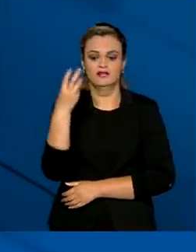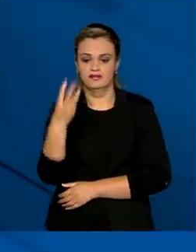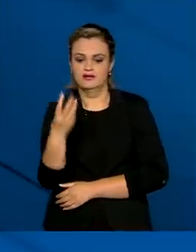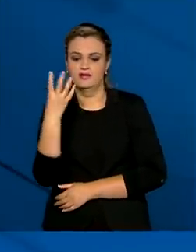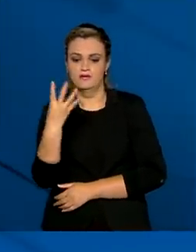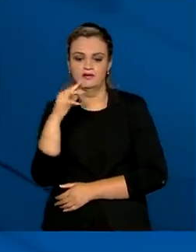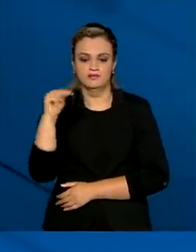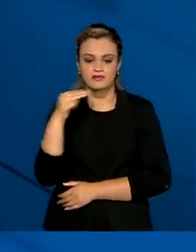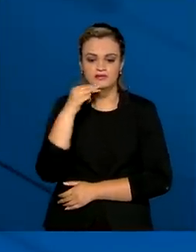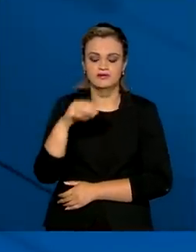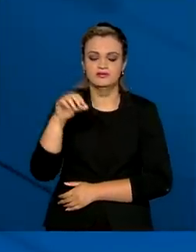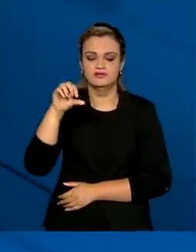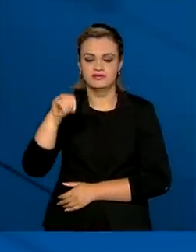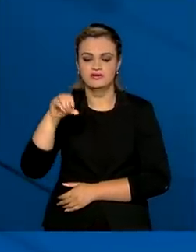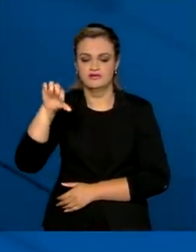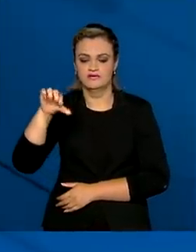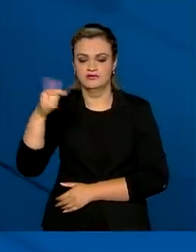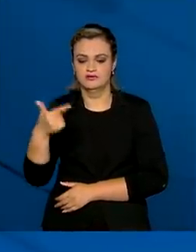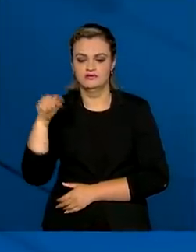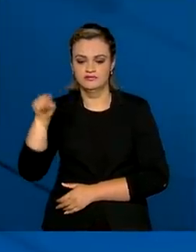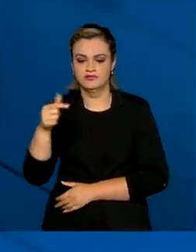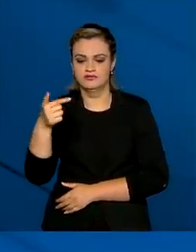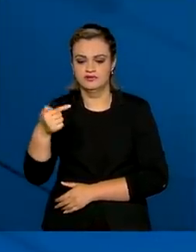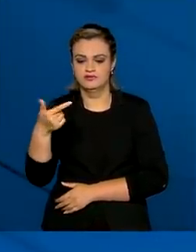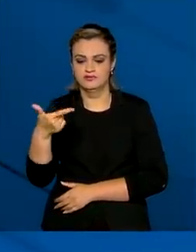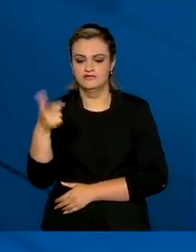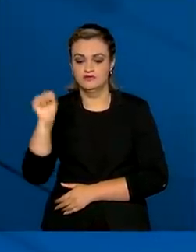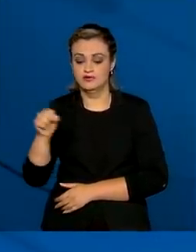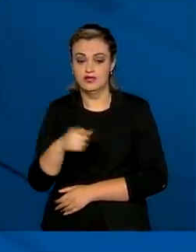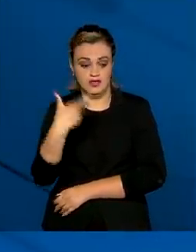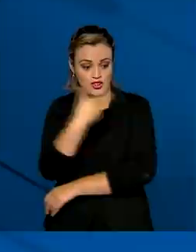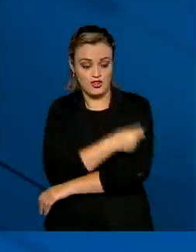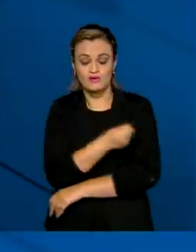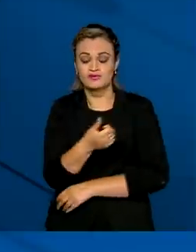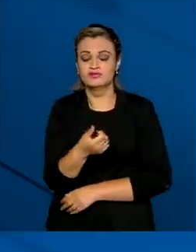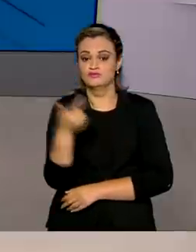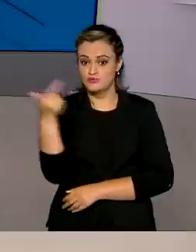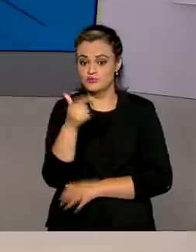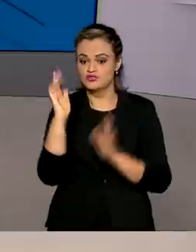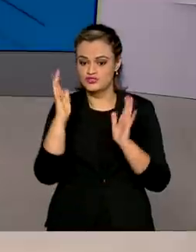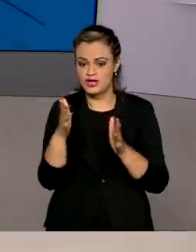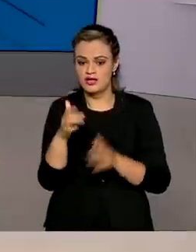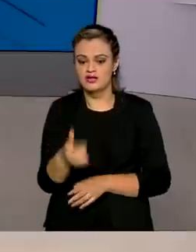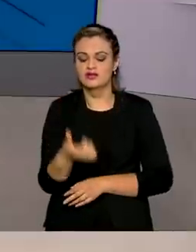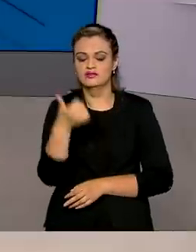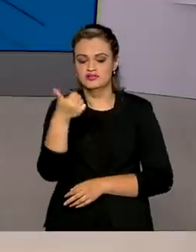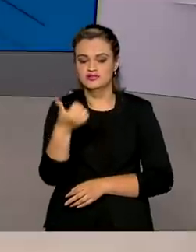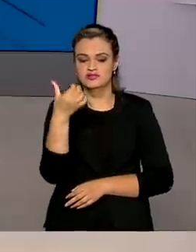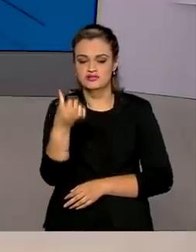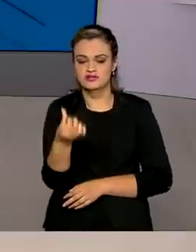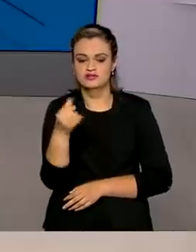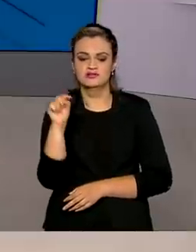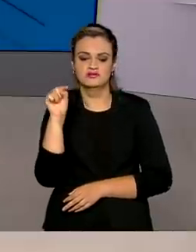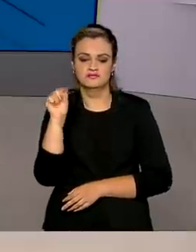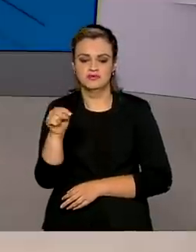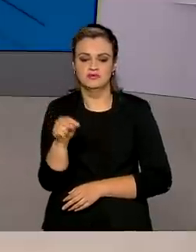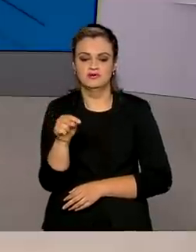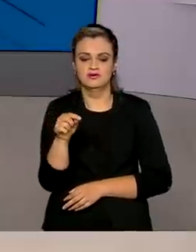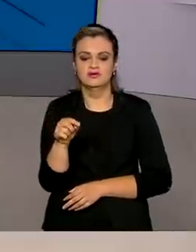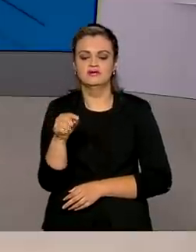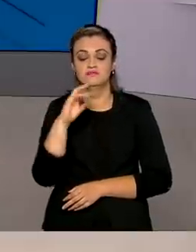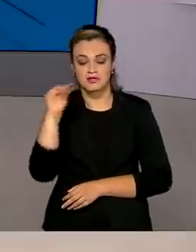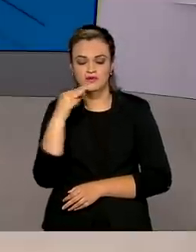34.092.000. E as pessoas que tomaram as duas doses da vacina ultrapassam 16